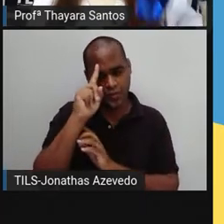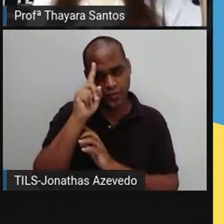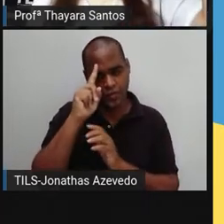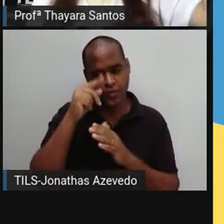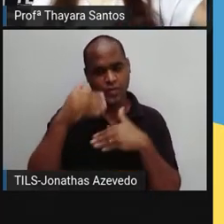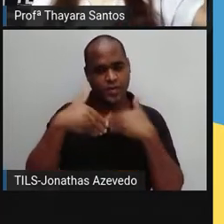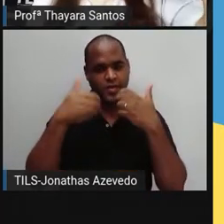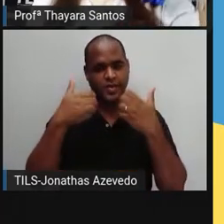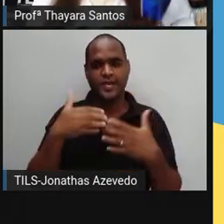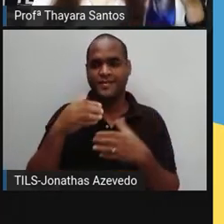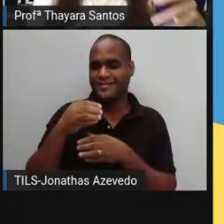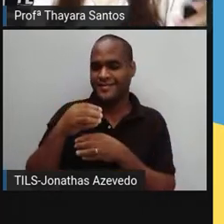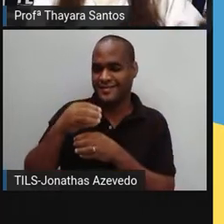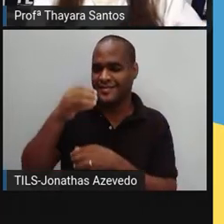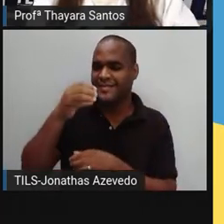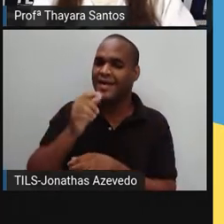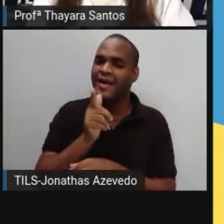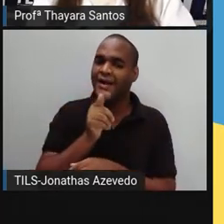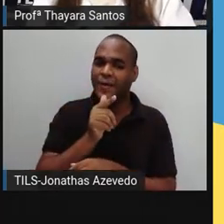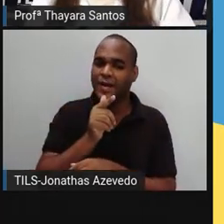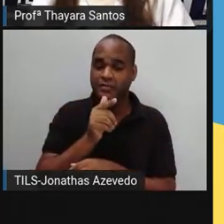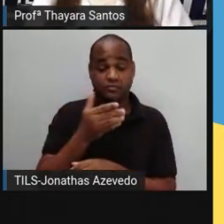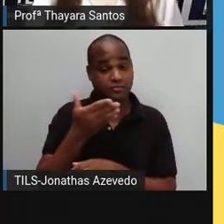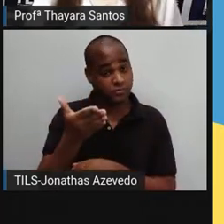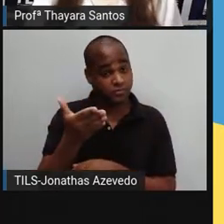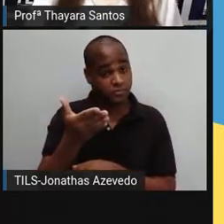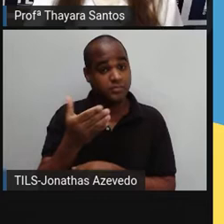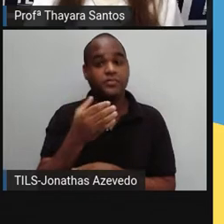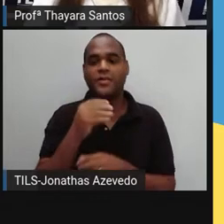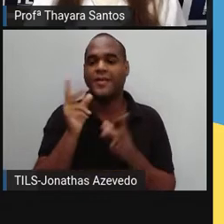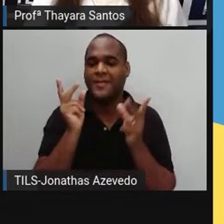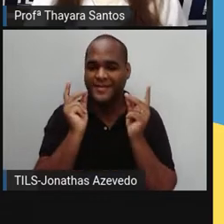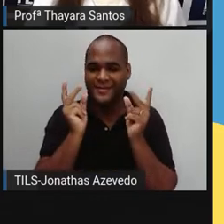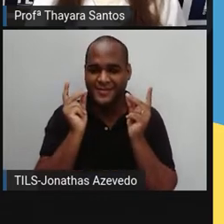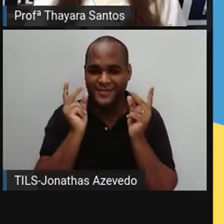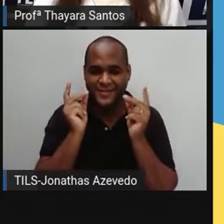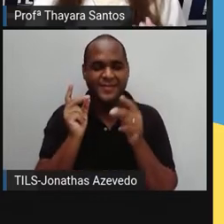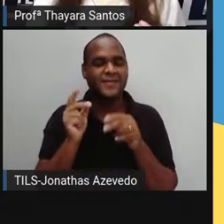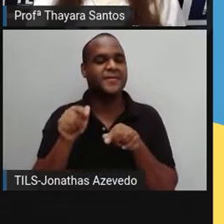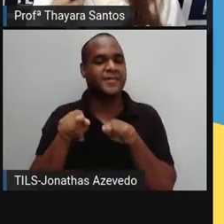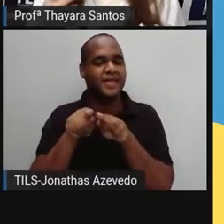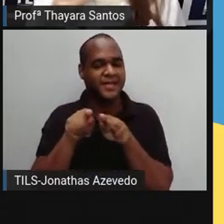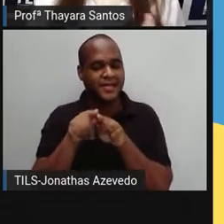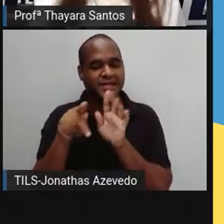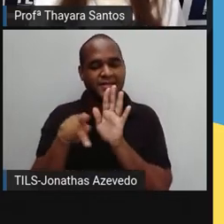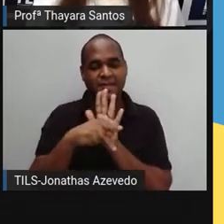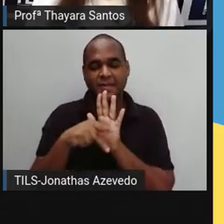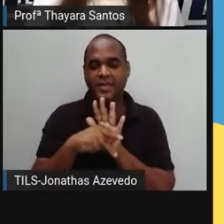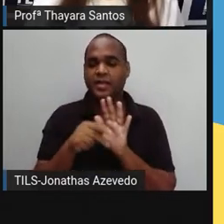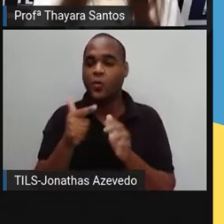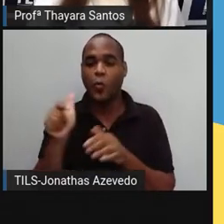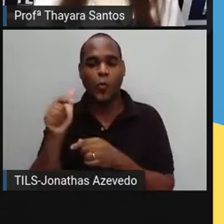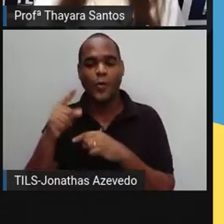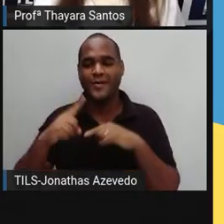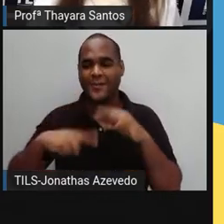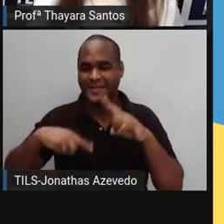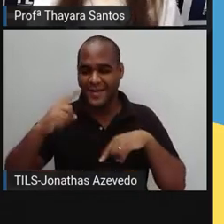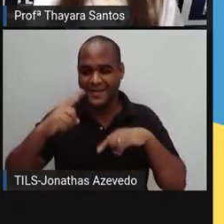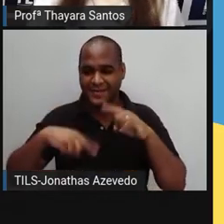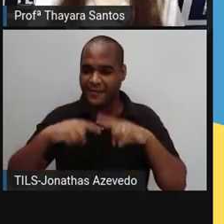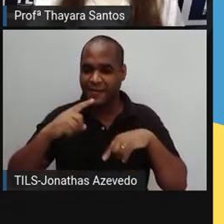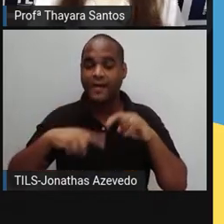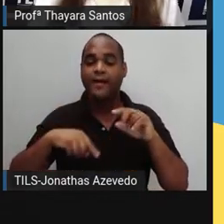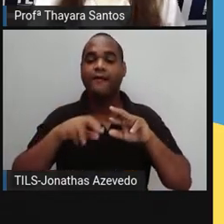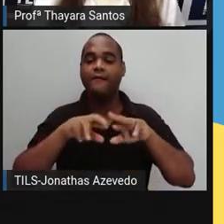exemplo, aqui a garrafinha de água que eu estou utilizando agora, ela é fabricada a partir de plástico. Os utensílios domésticos, eles são